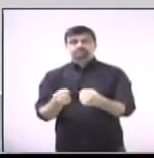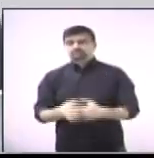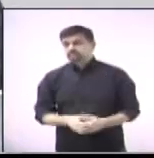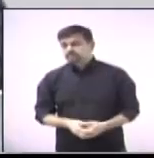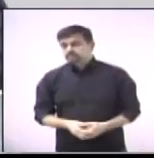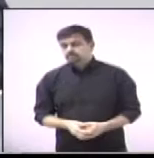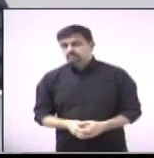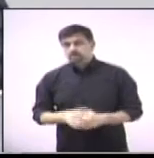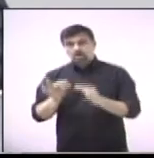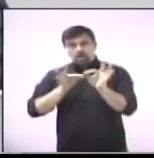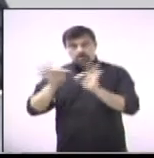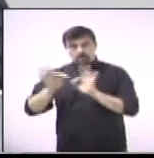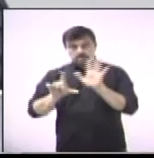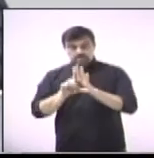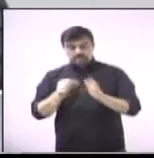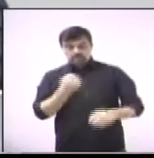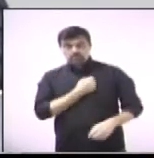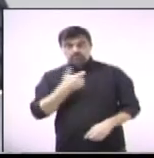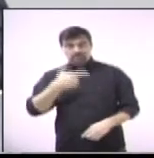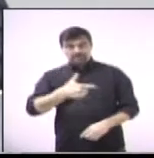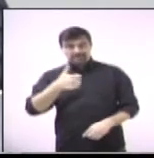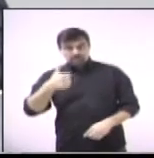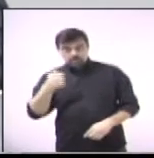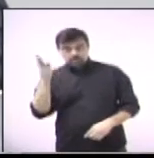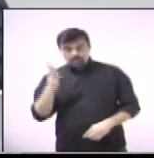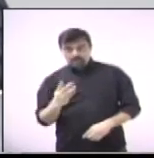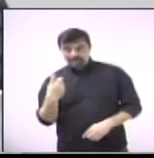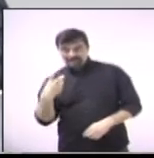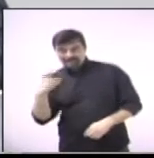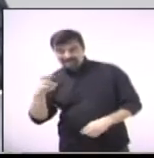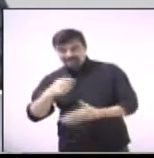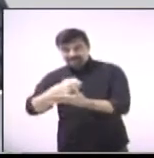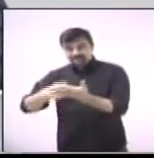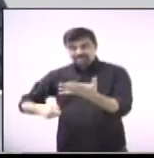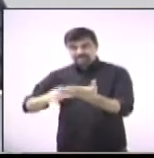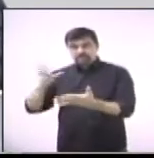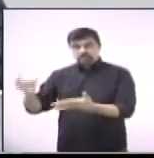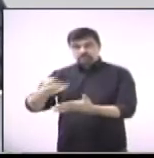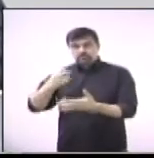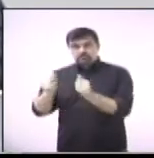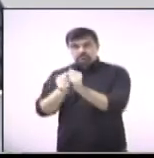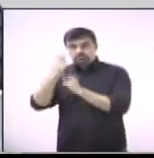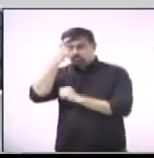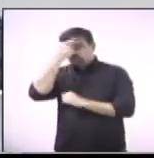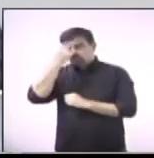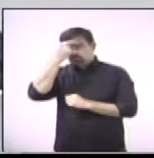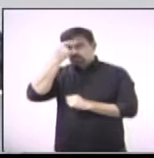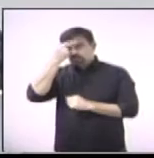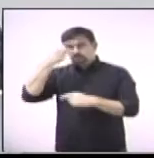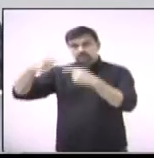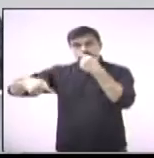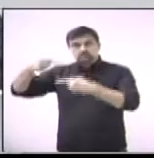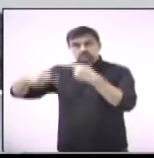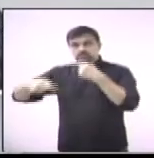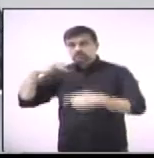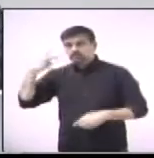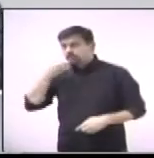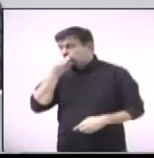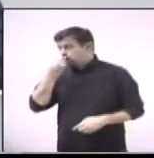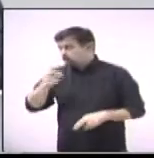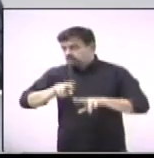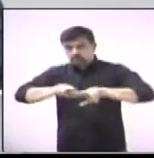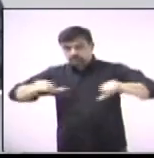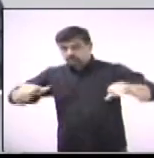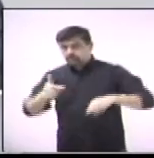O projeto de lei número 21, barra 15, do vereador Tigo Ilha e do vereador Edilcinho, está em discussão. Ninguém querendo fazer uso da